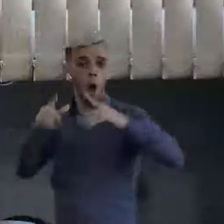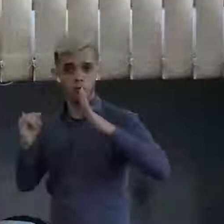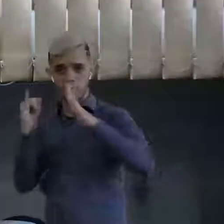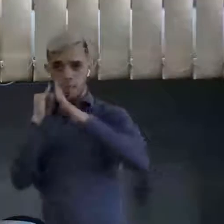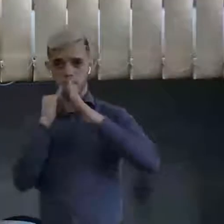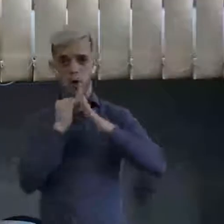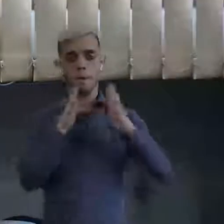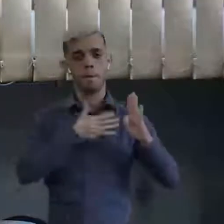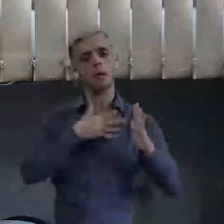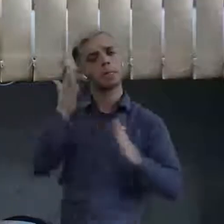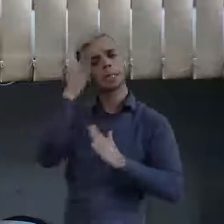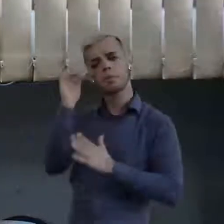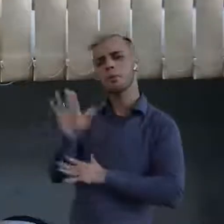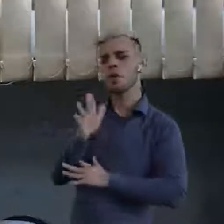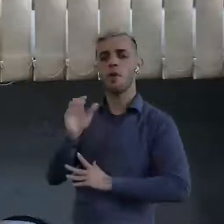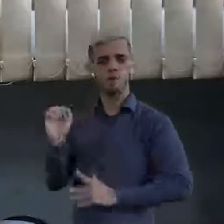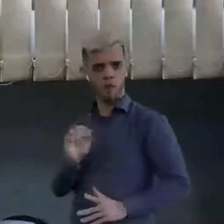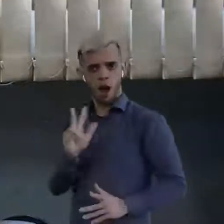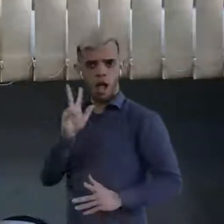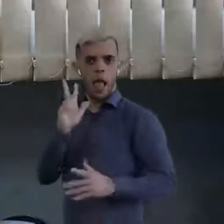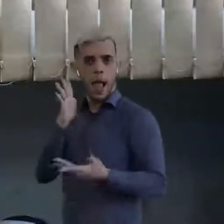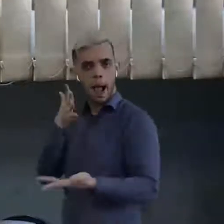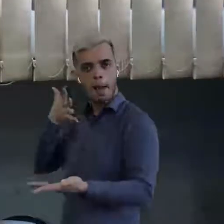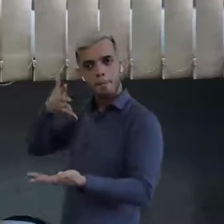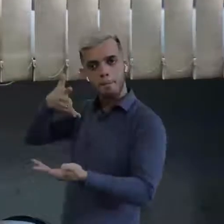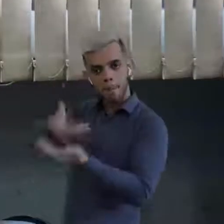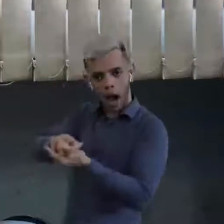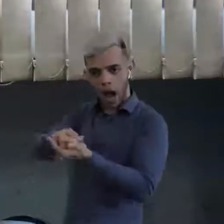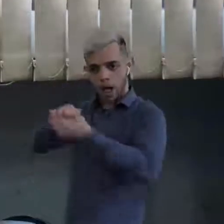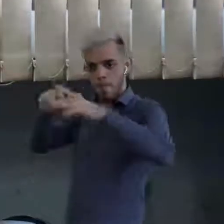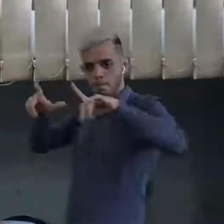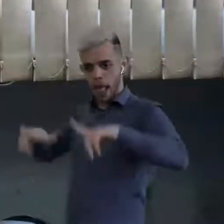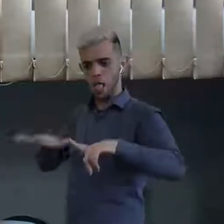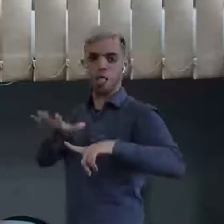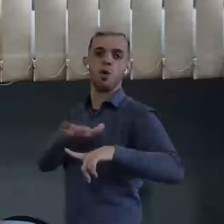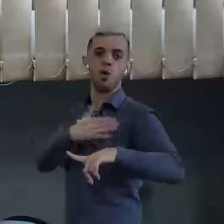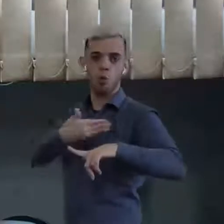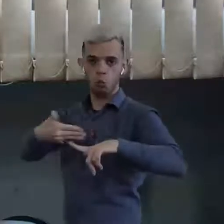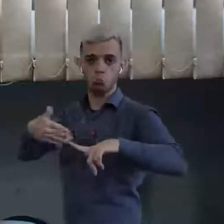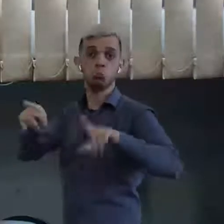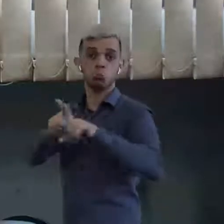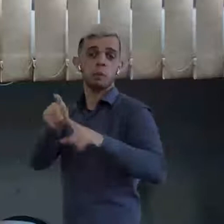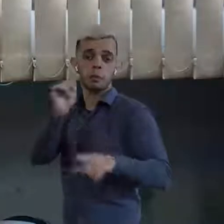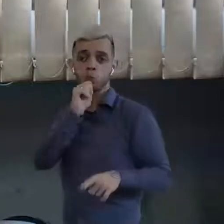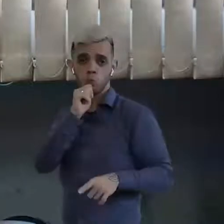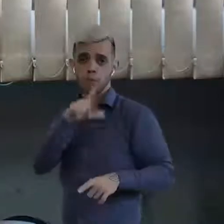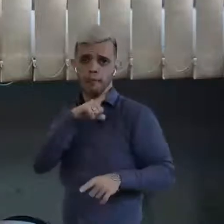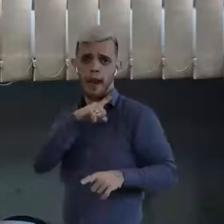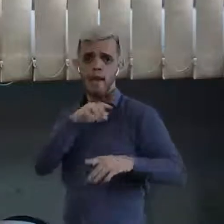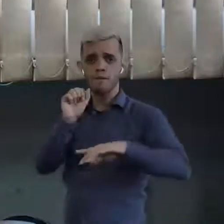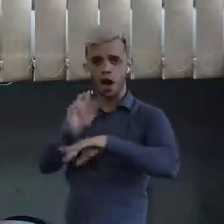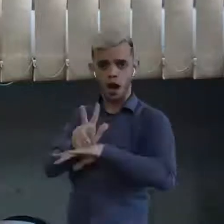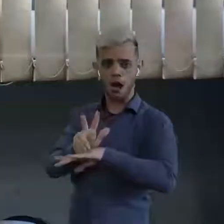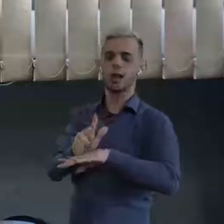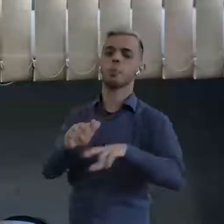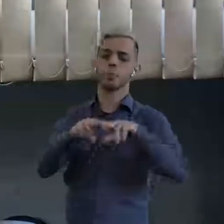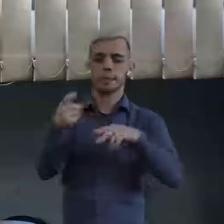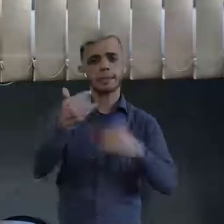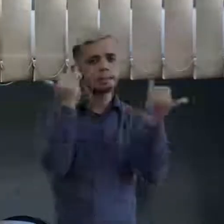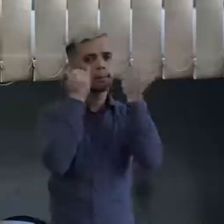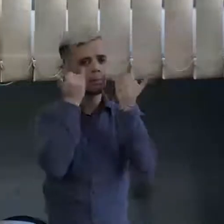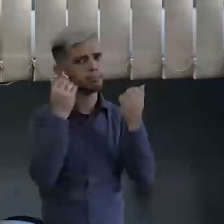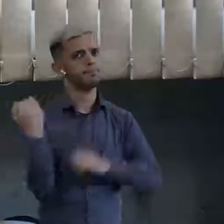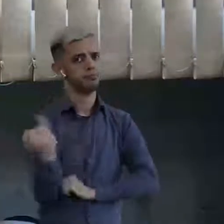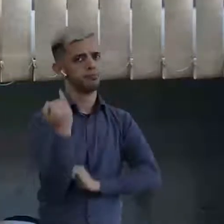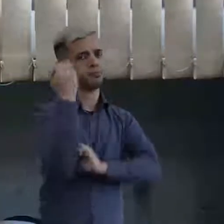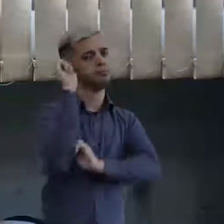imóvel dela e vai conseguir ver o valor que ela vai pagar pelo solo criado e vai ver se tem estoque. Essas informações